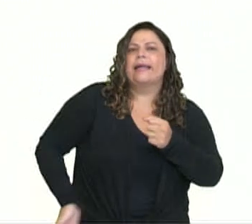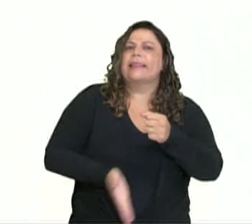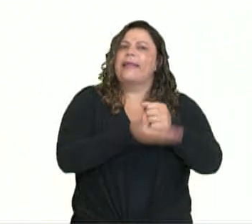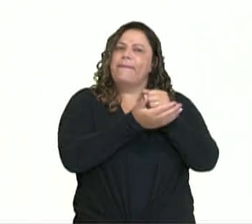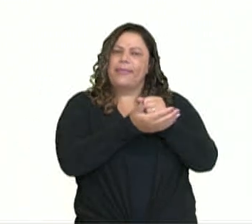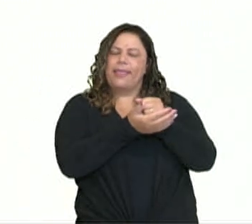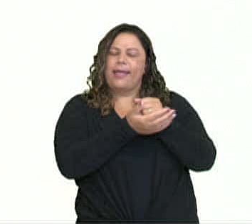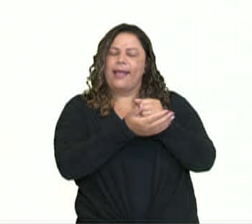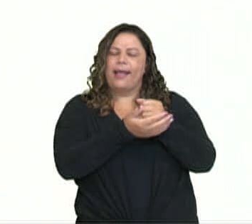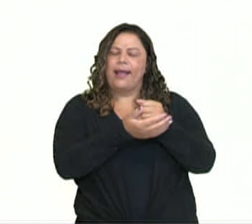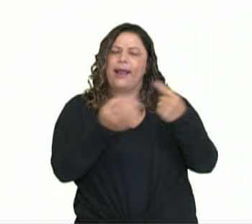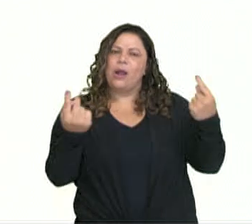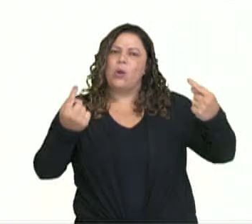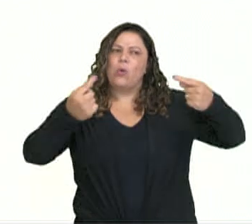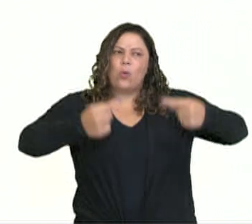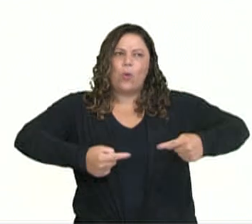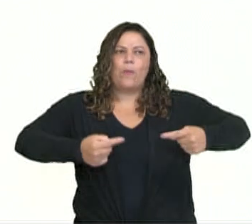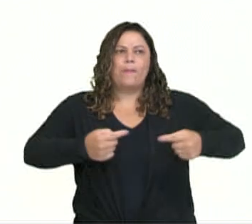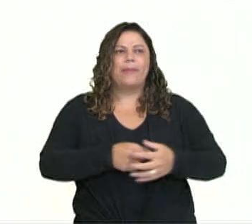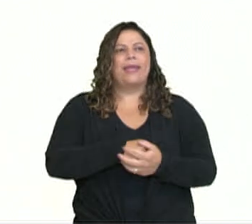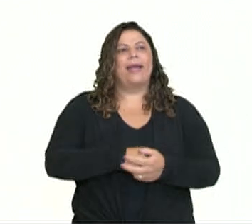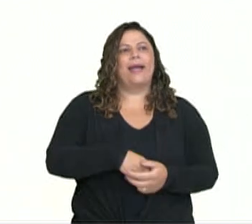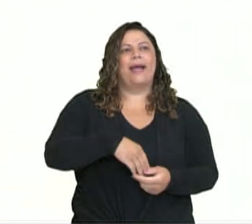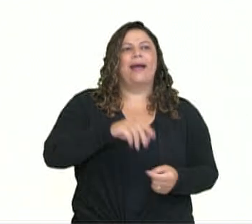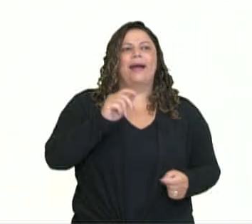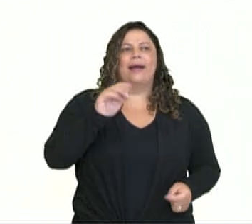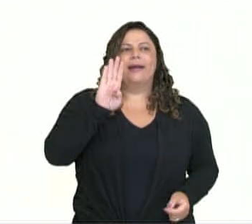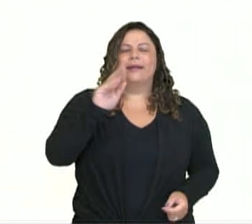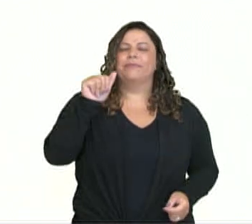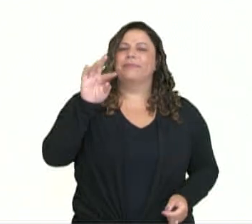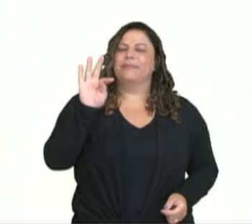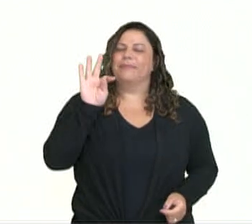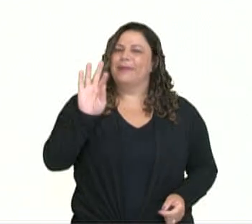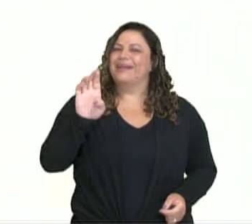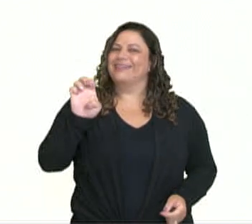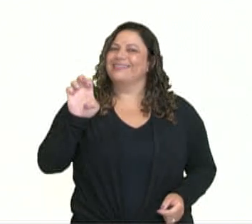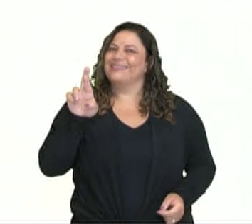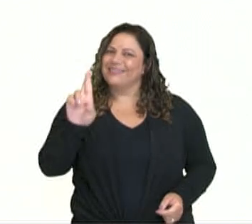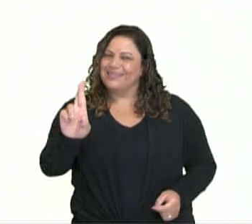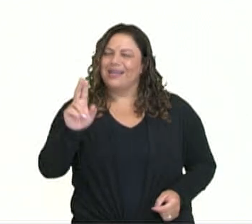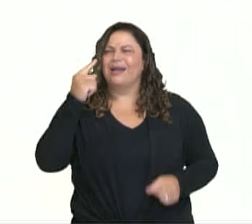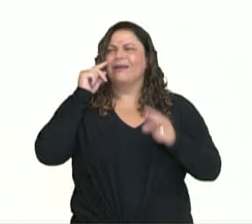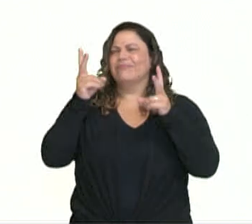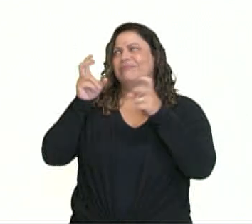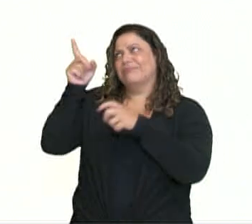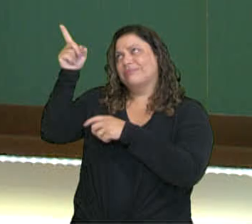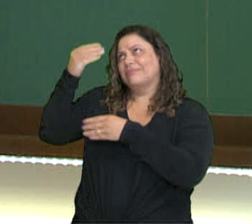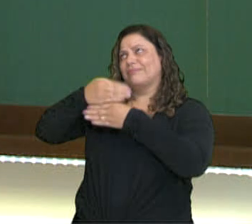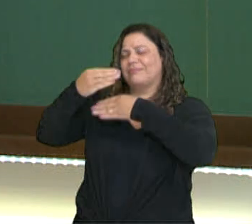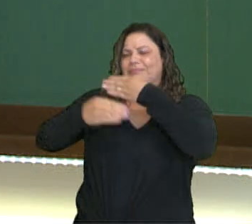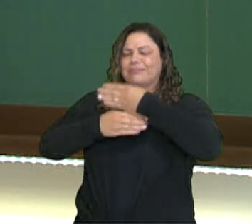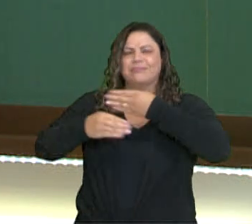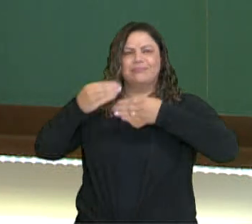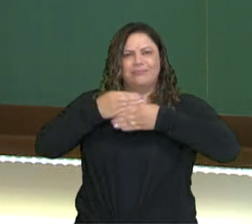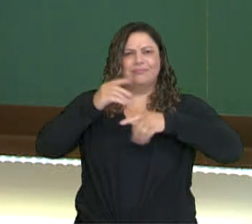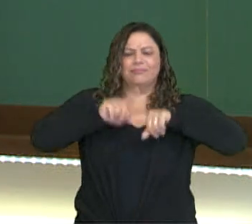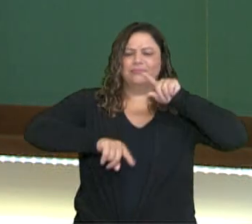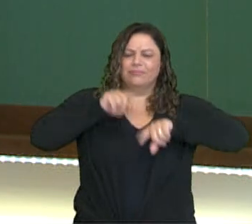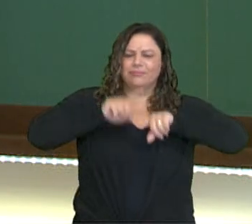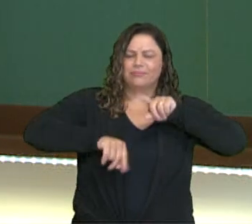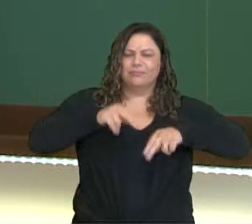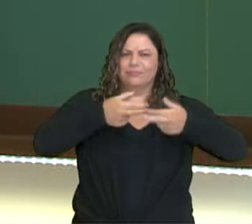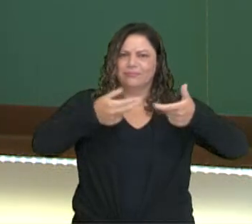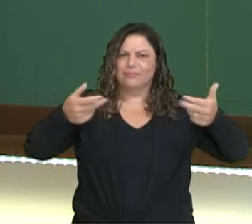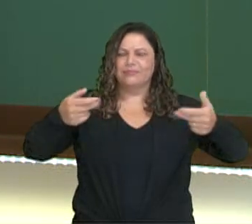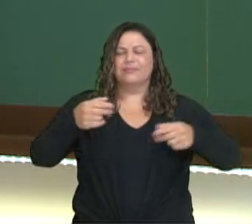observar os indígenas praticando o jogo da peteca e confeccionando com materiais da natureza.